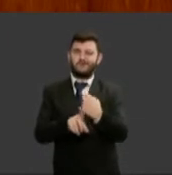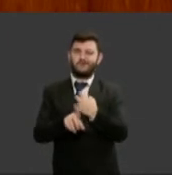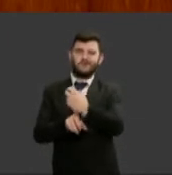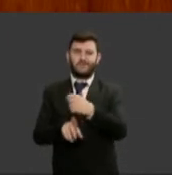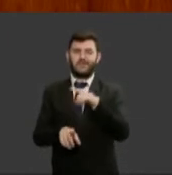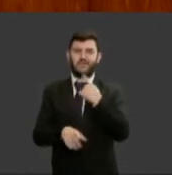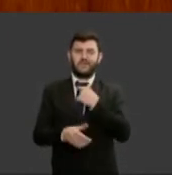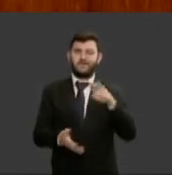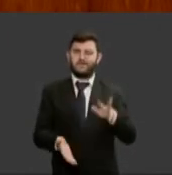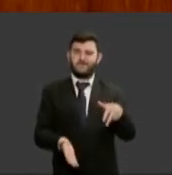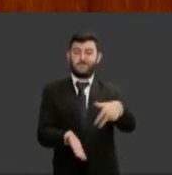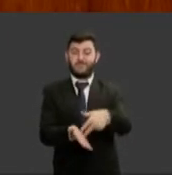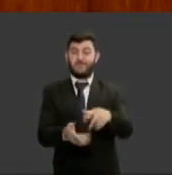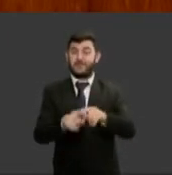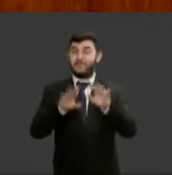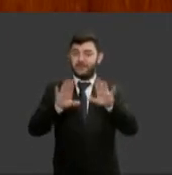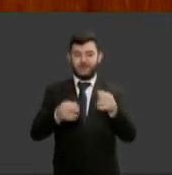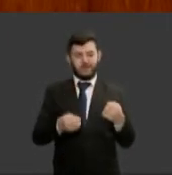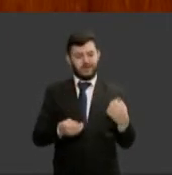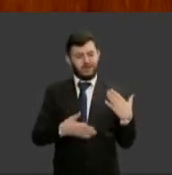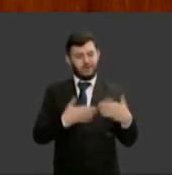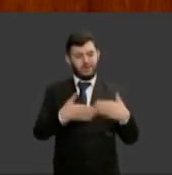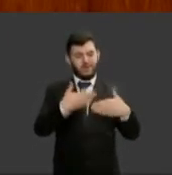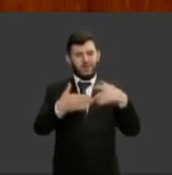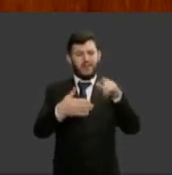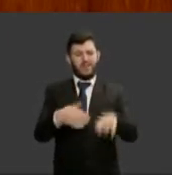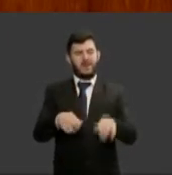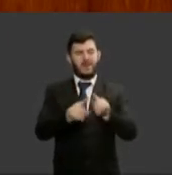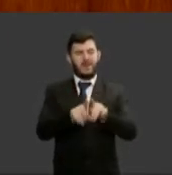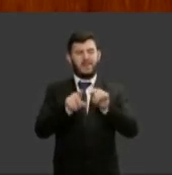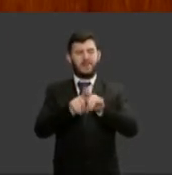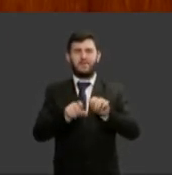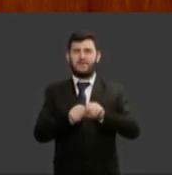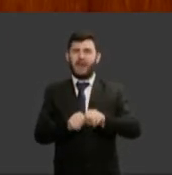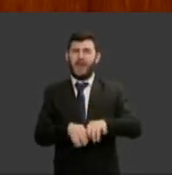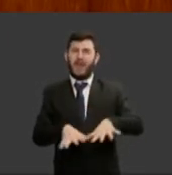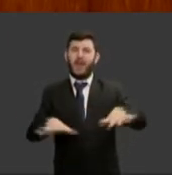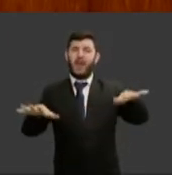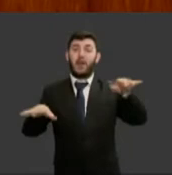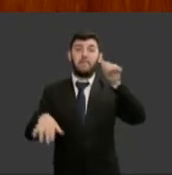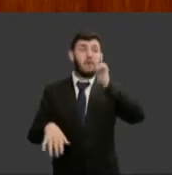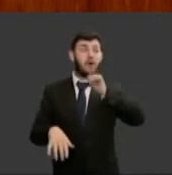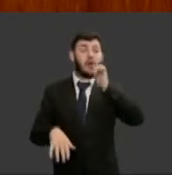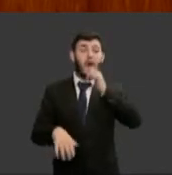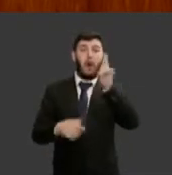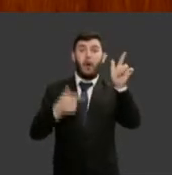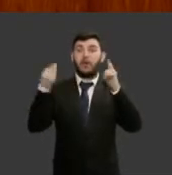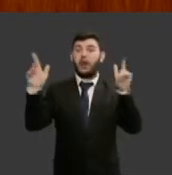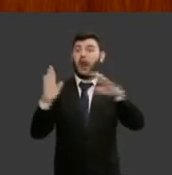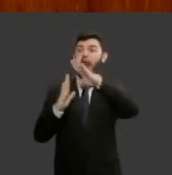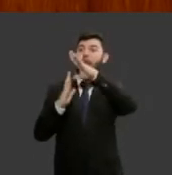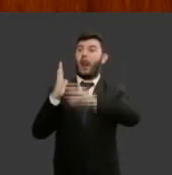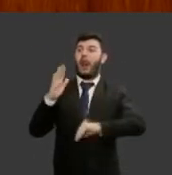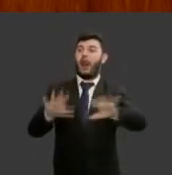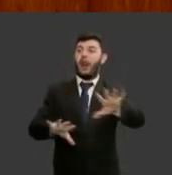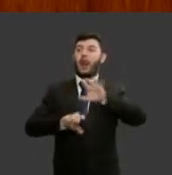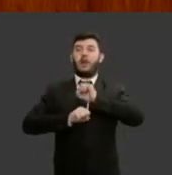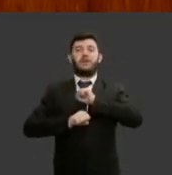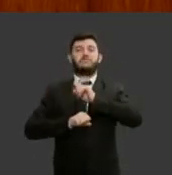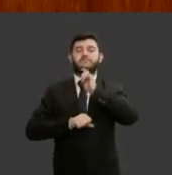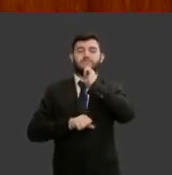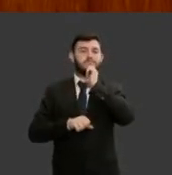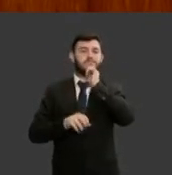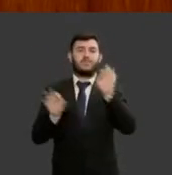infelizmente ainda não chegou para muitas mulheres que ainda são vítimas de maus tratos violências